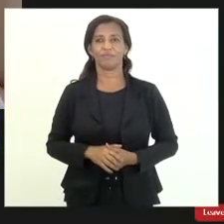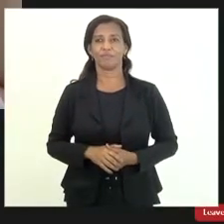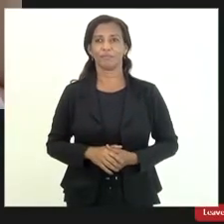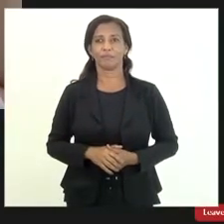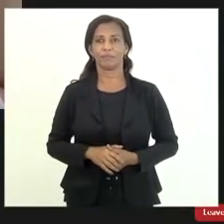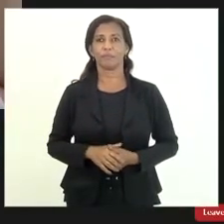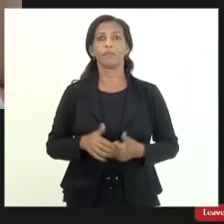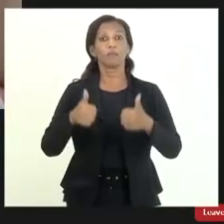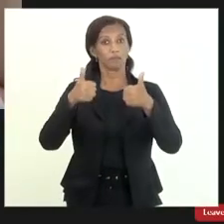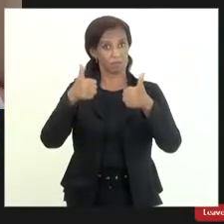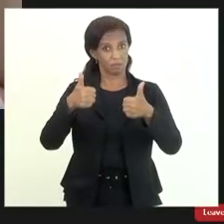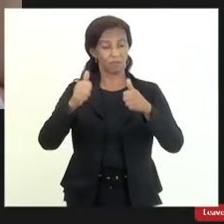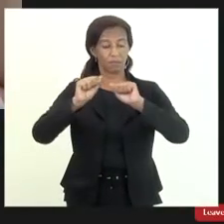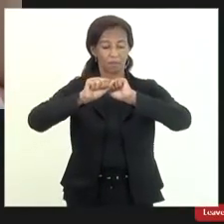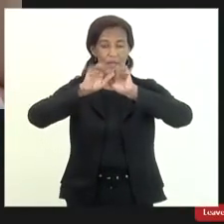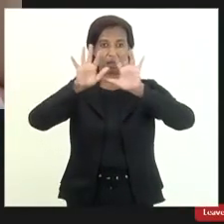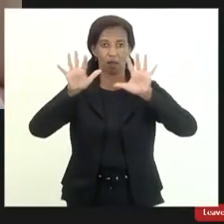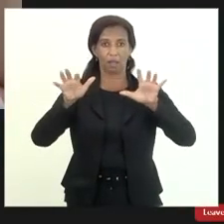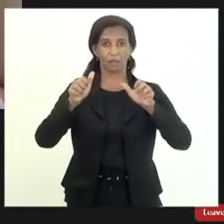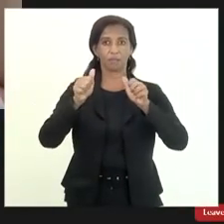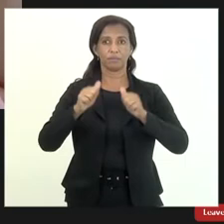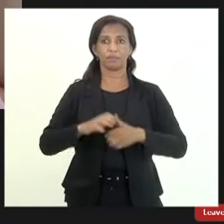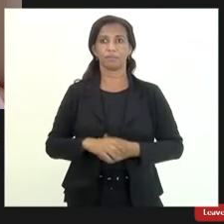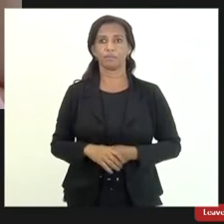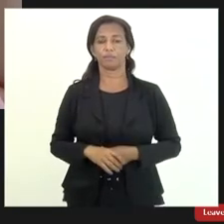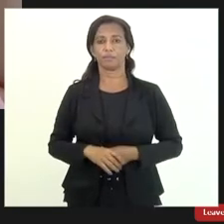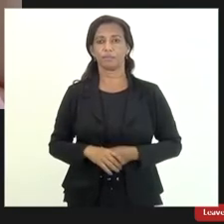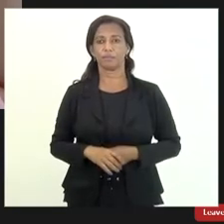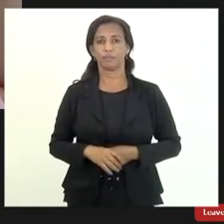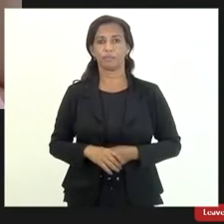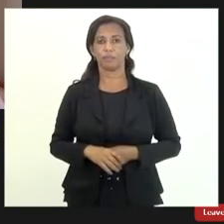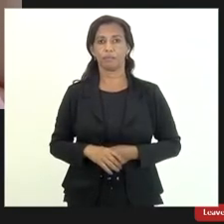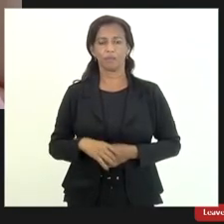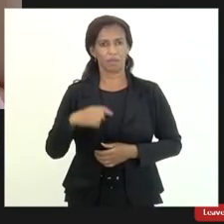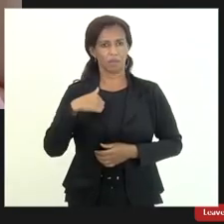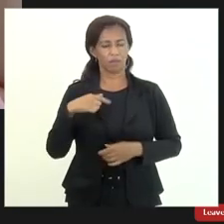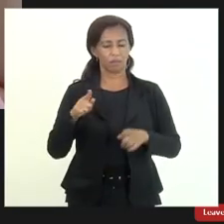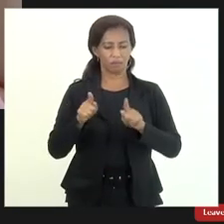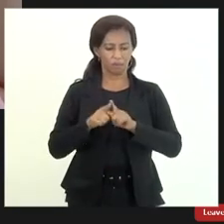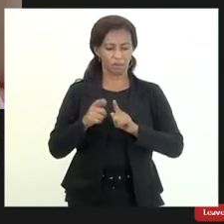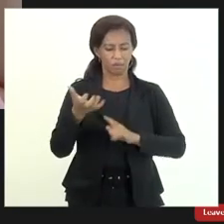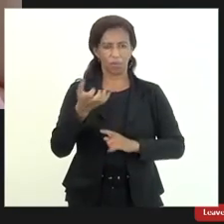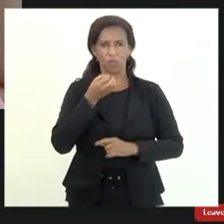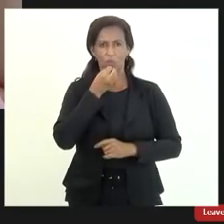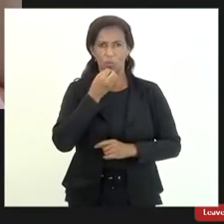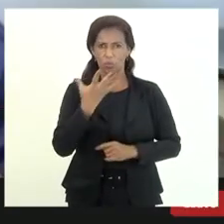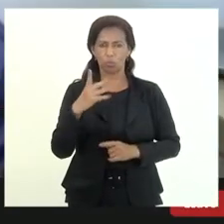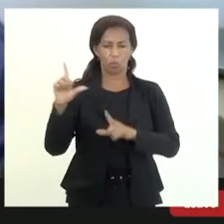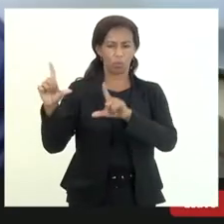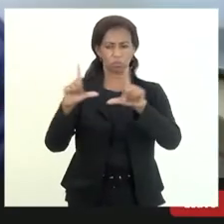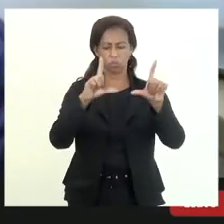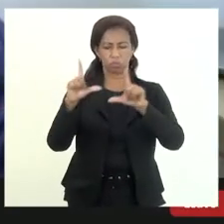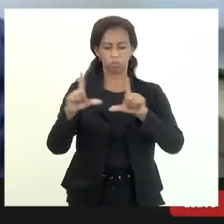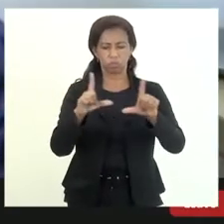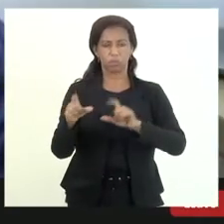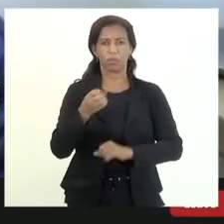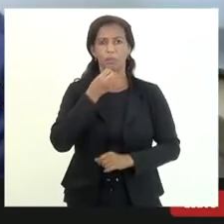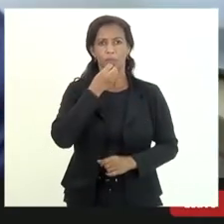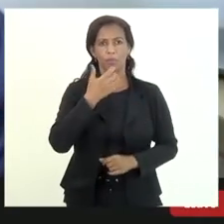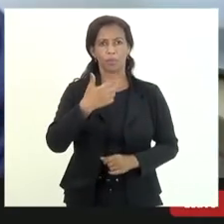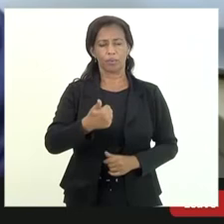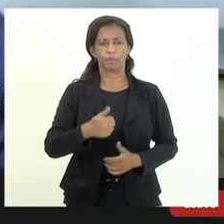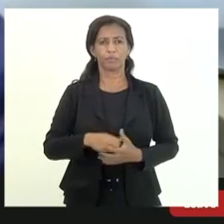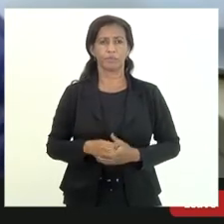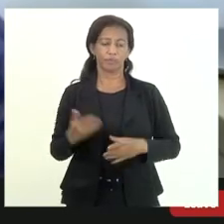está muito claro doutor André e eu fiz questão foi muito boa a sua apresentação de